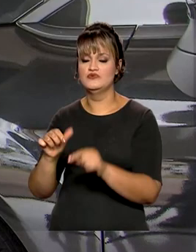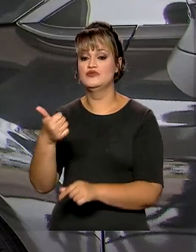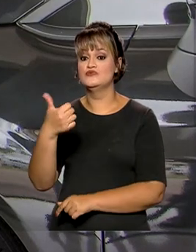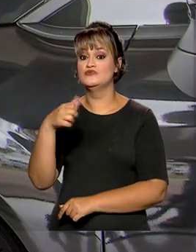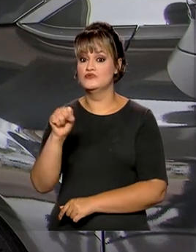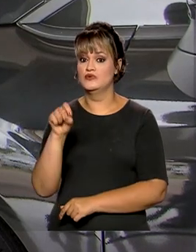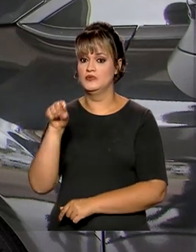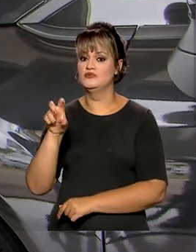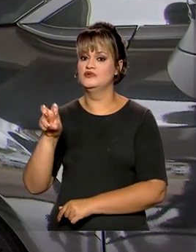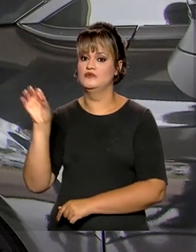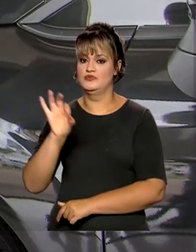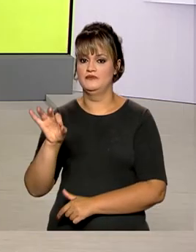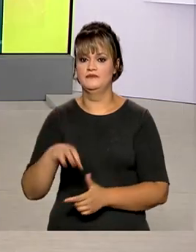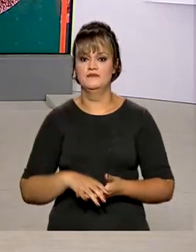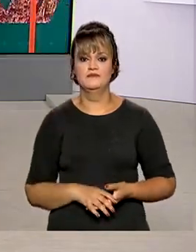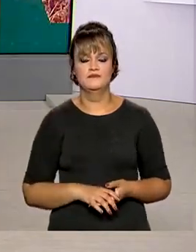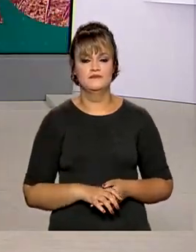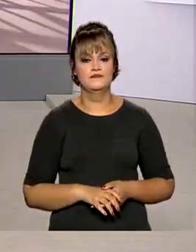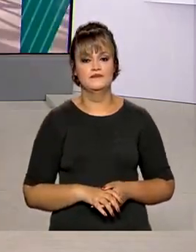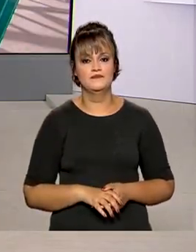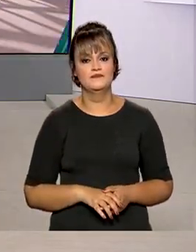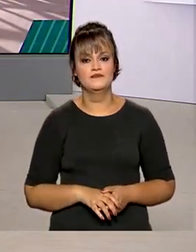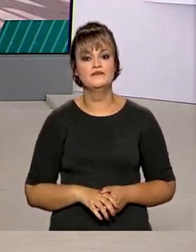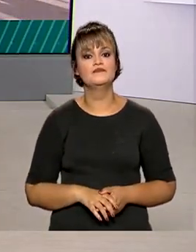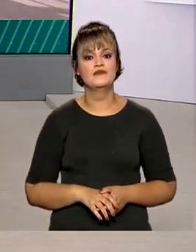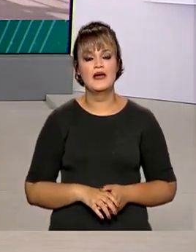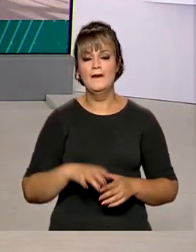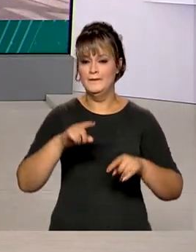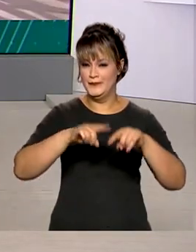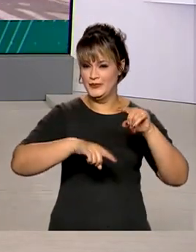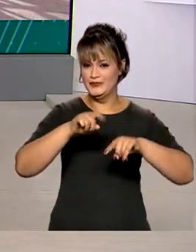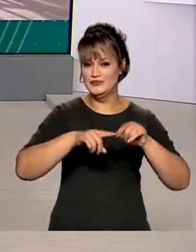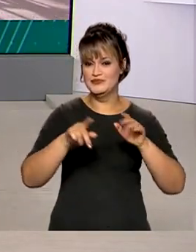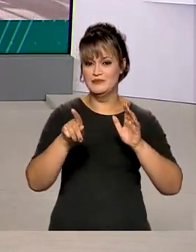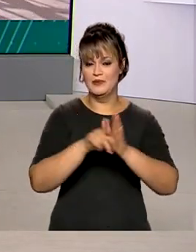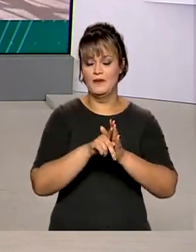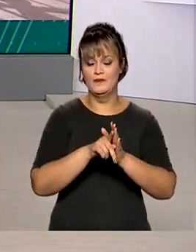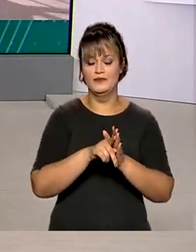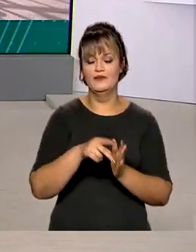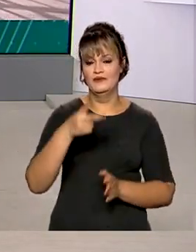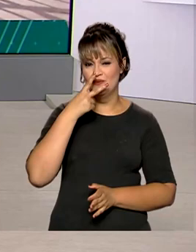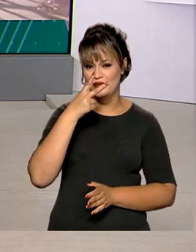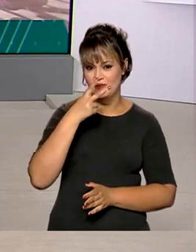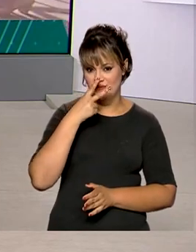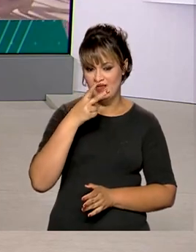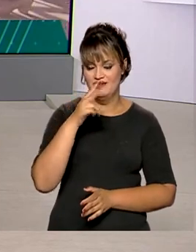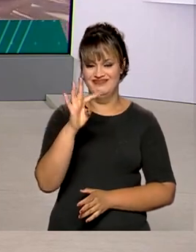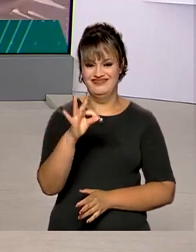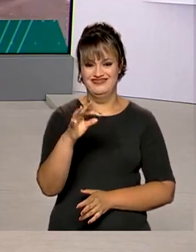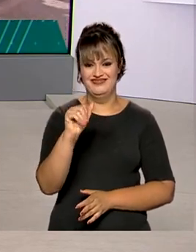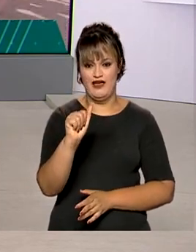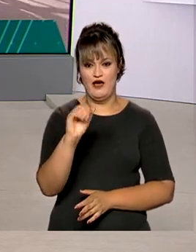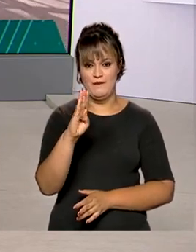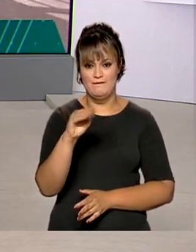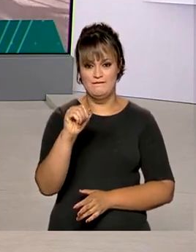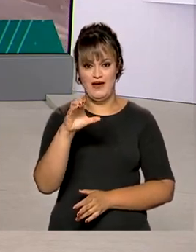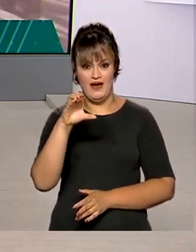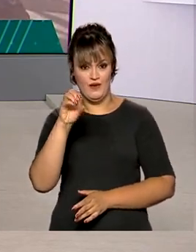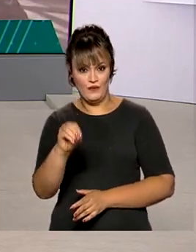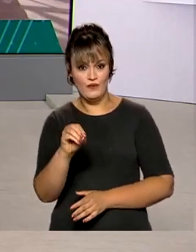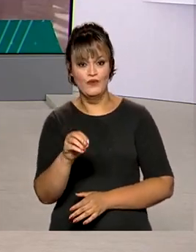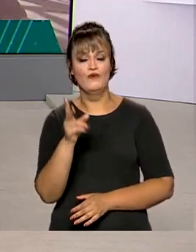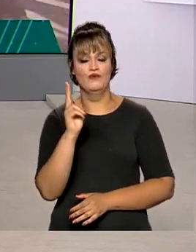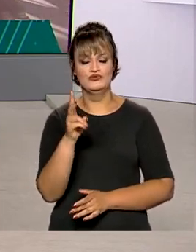,5%. E os produtos derivados do tabaco continuam sem redução do imposto sobre produtos